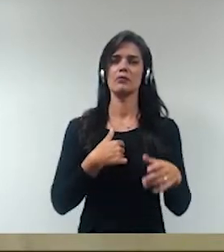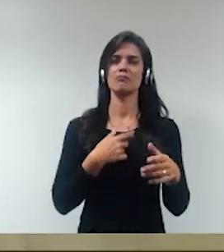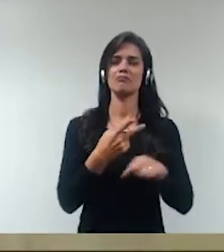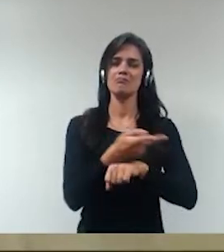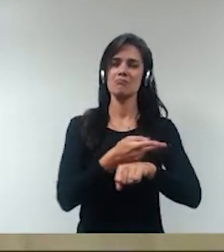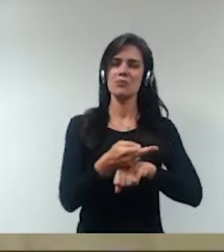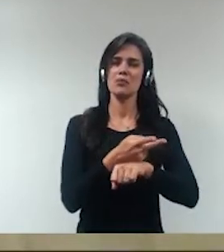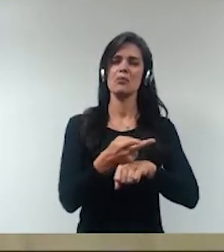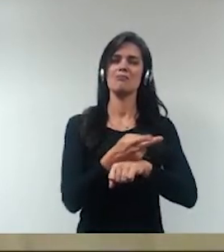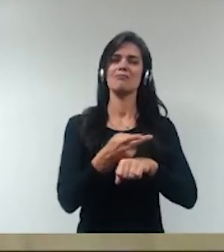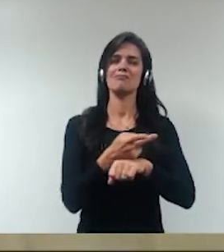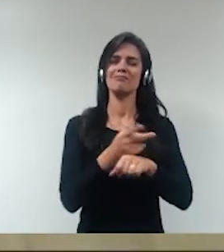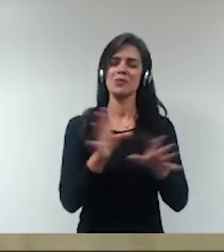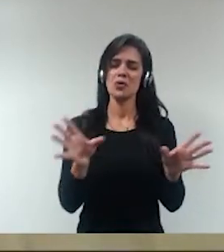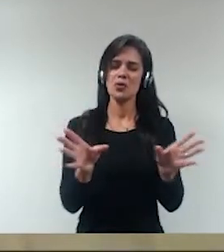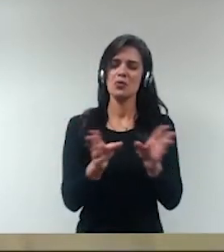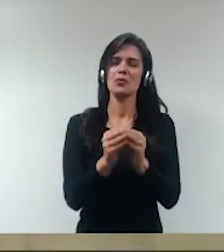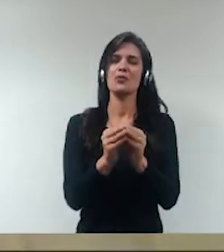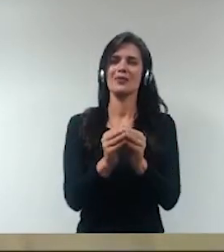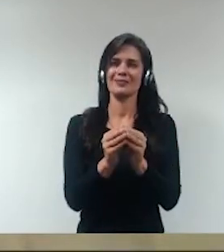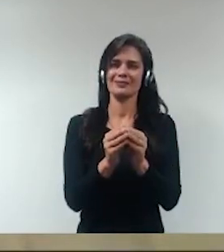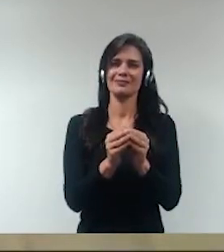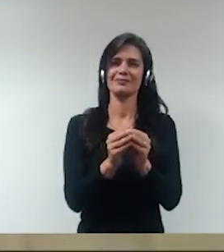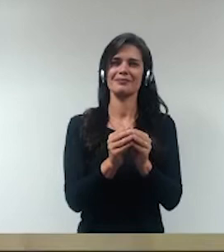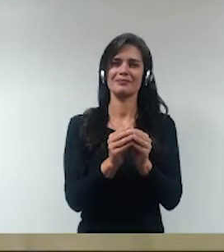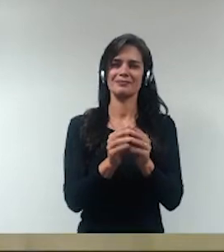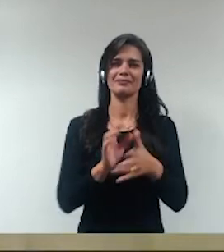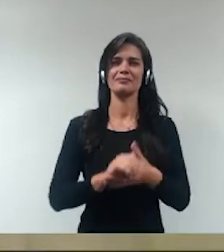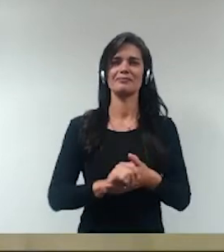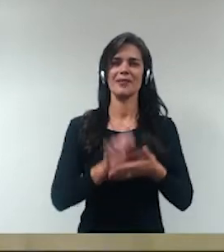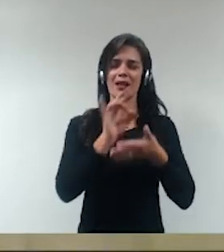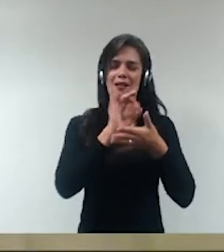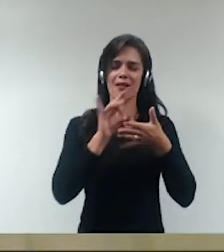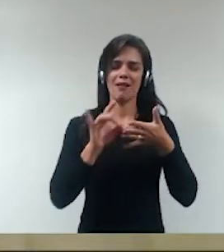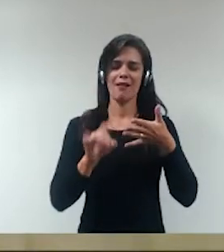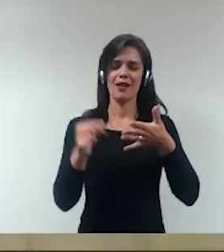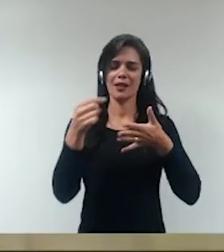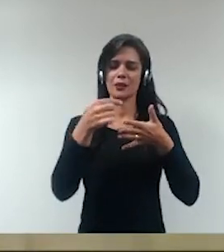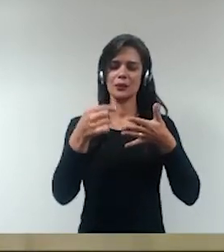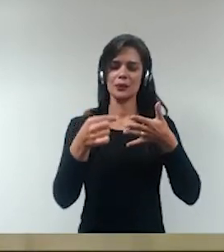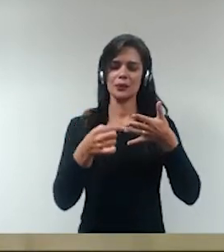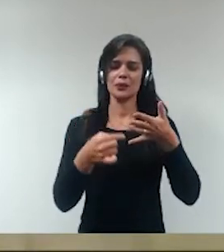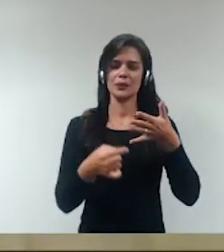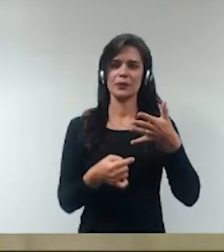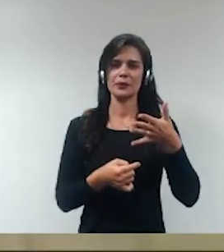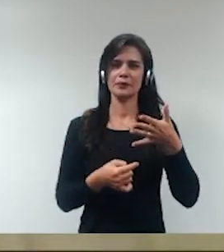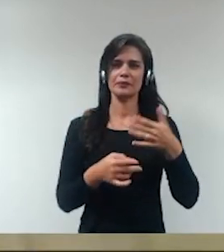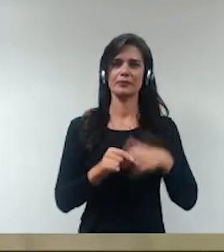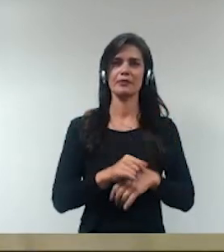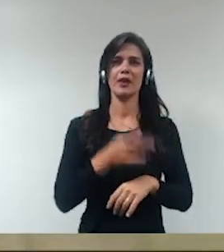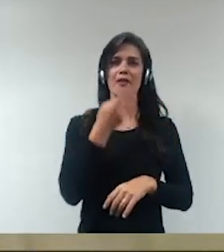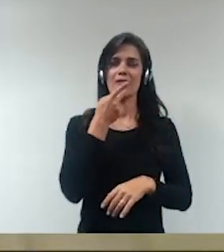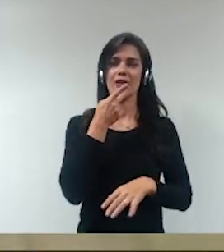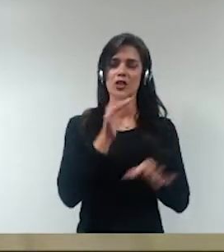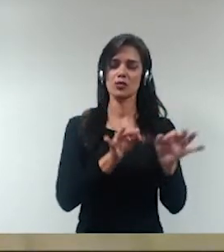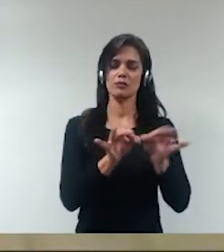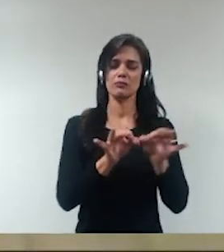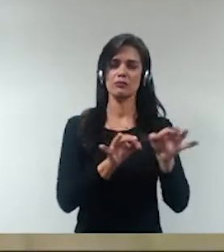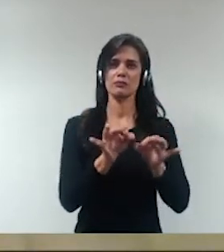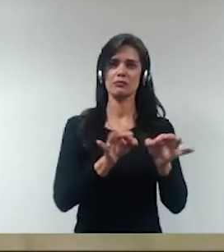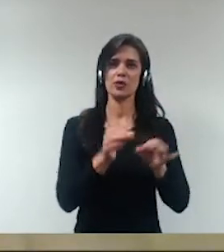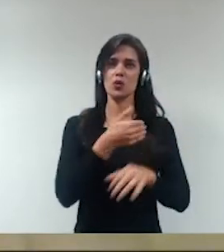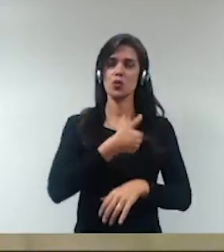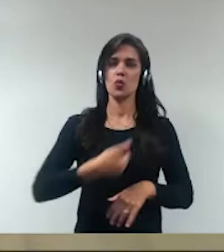muito sintética, abordar um pouco de cada assunto, né. Nós estamos falando aí de governança pública, o que é